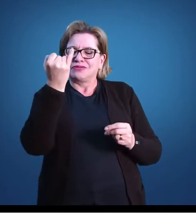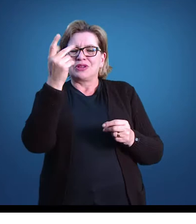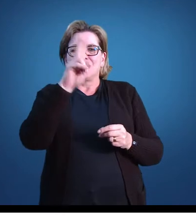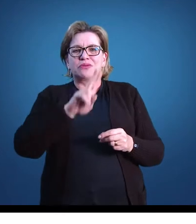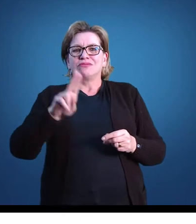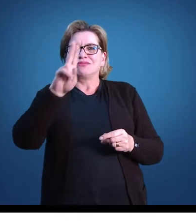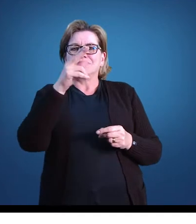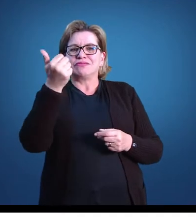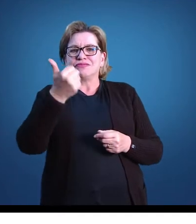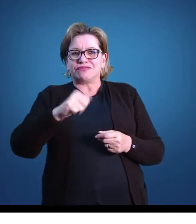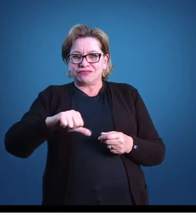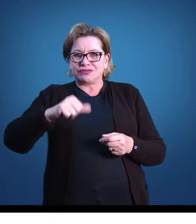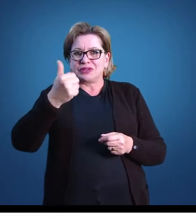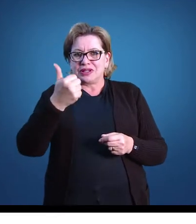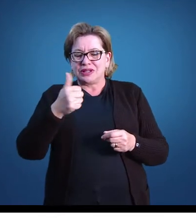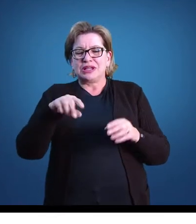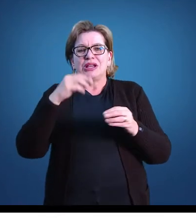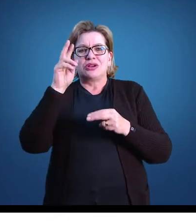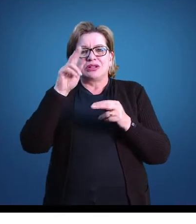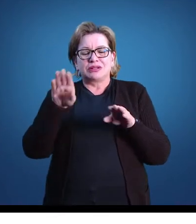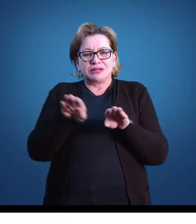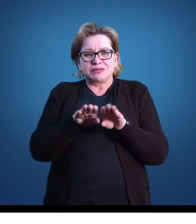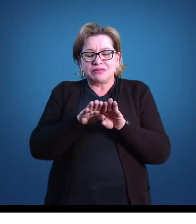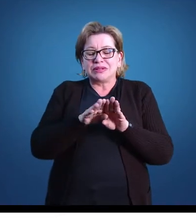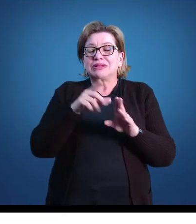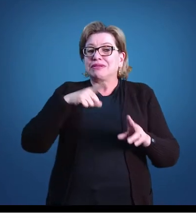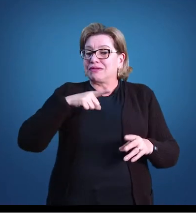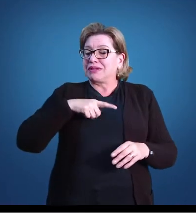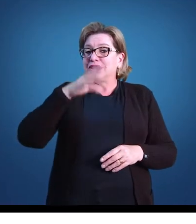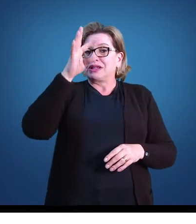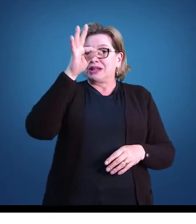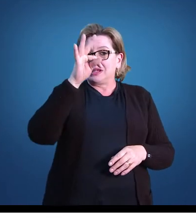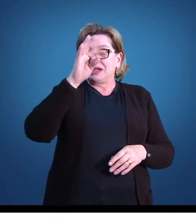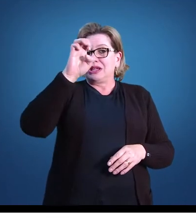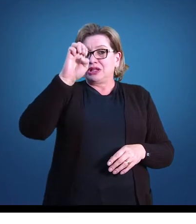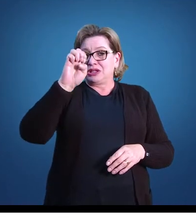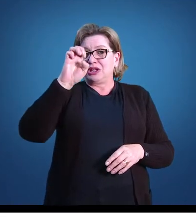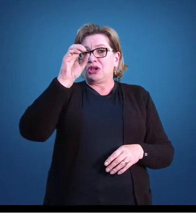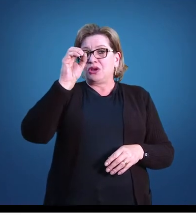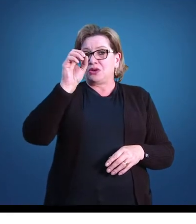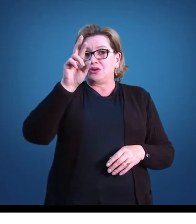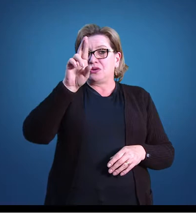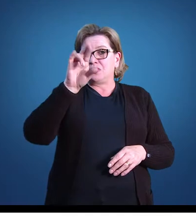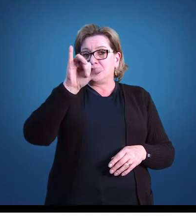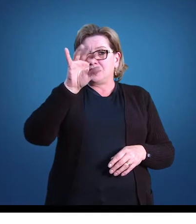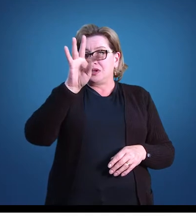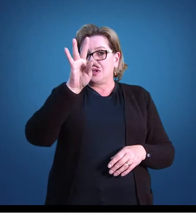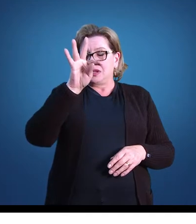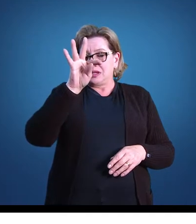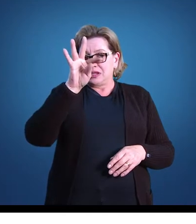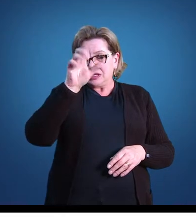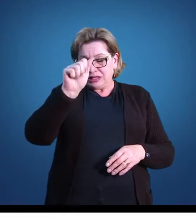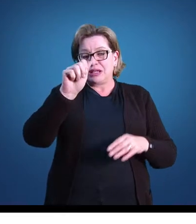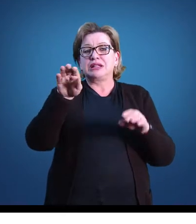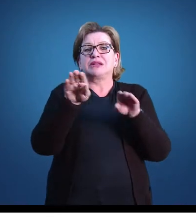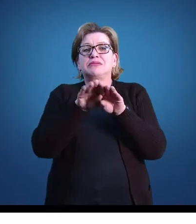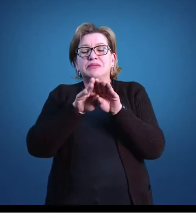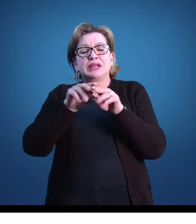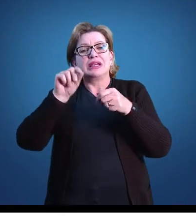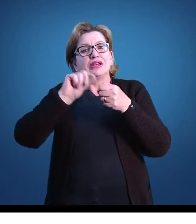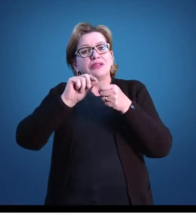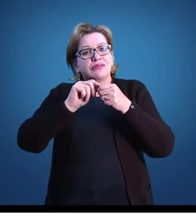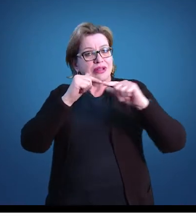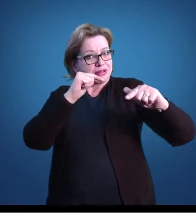Além da avaliação teórica, a gente também utiliza as avaliações de trabalhos escritos, dinâmicas de